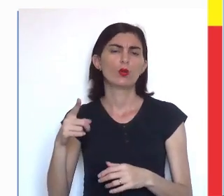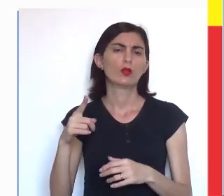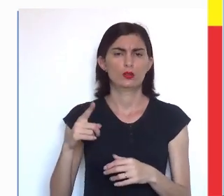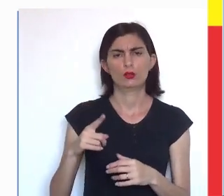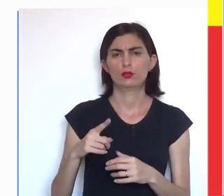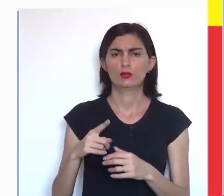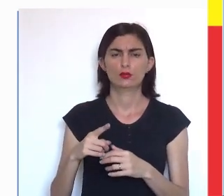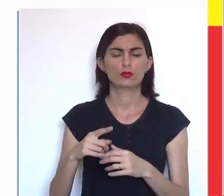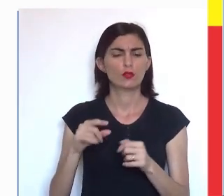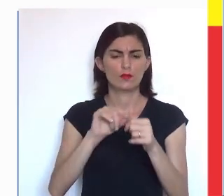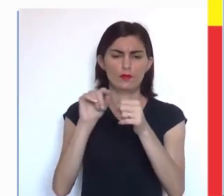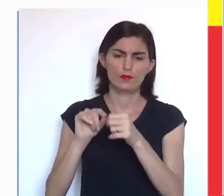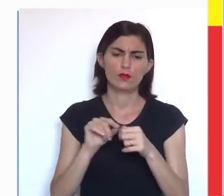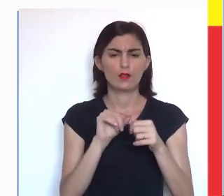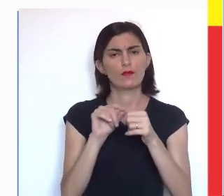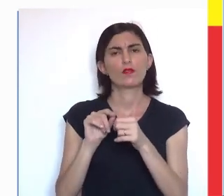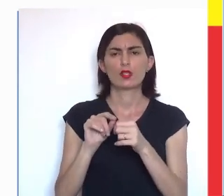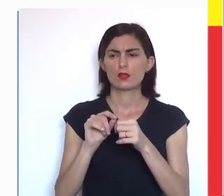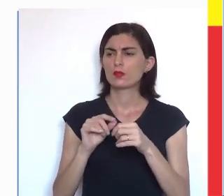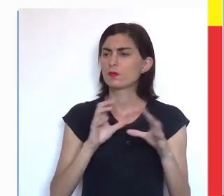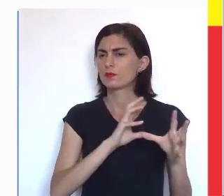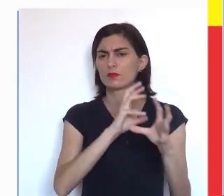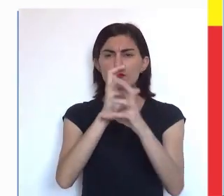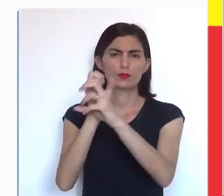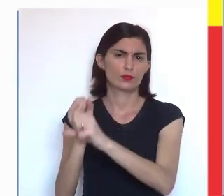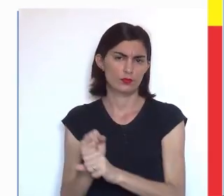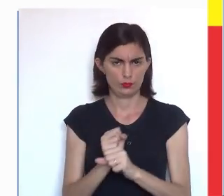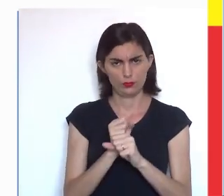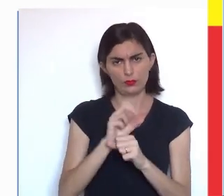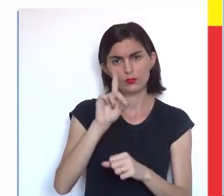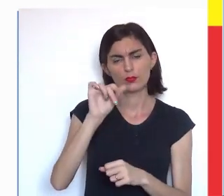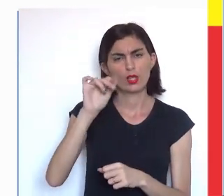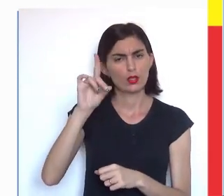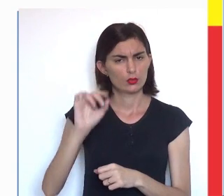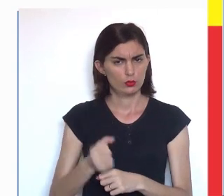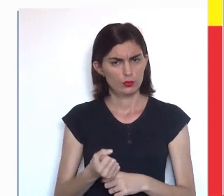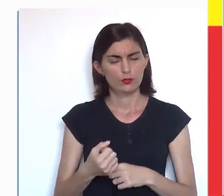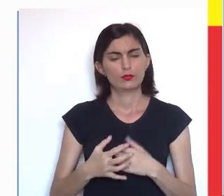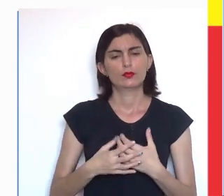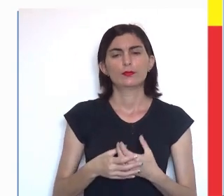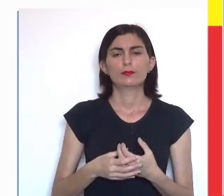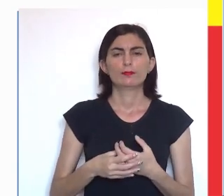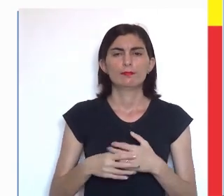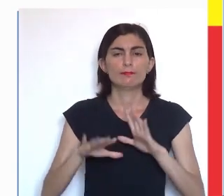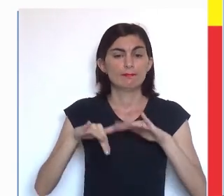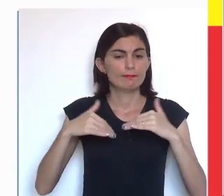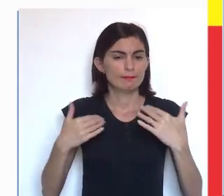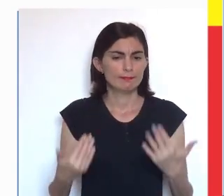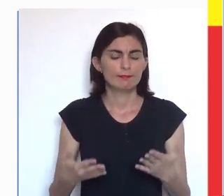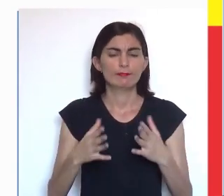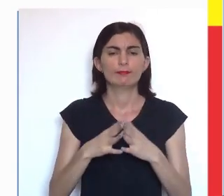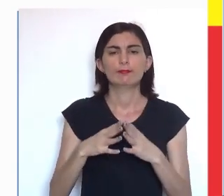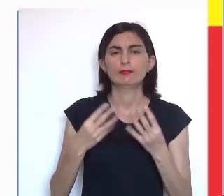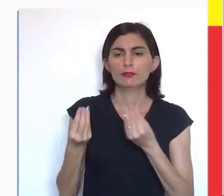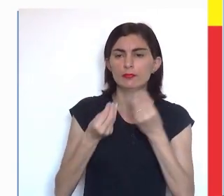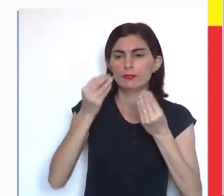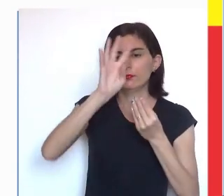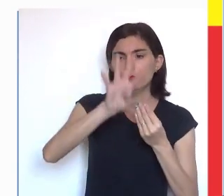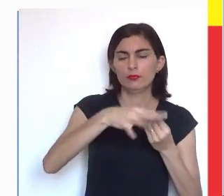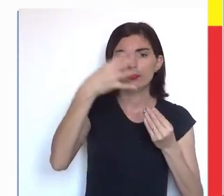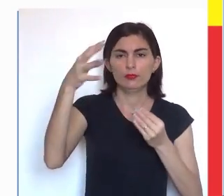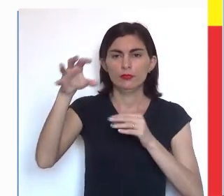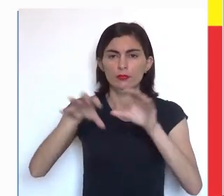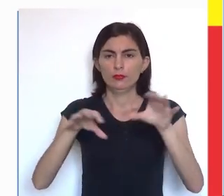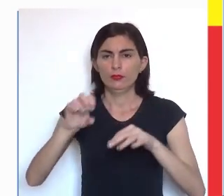fez o levantamento dos dados. Então, no